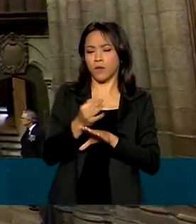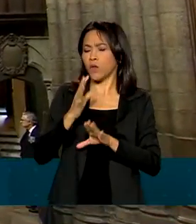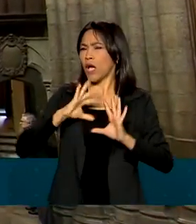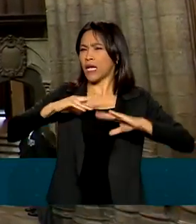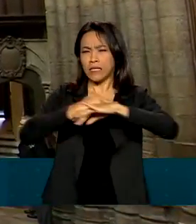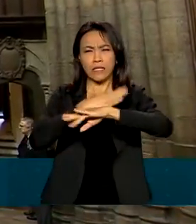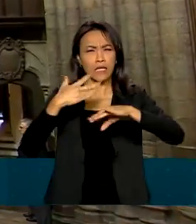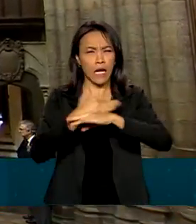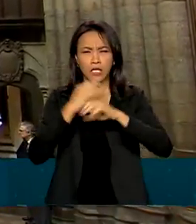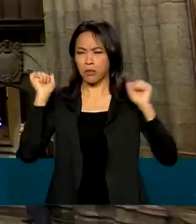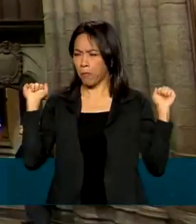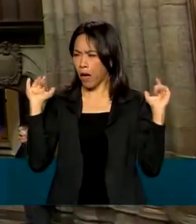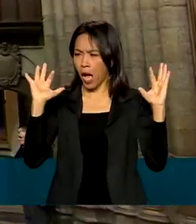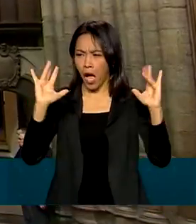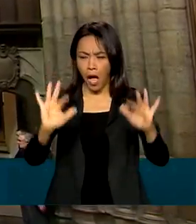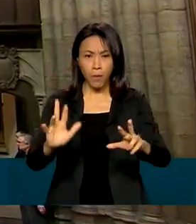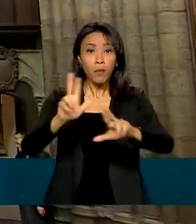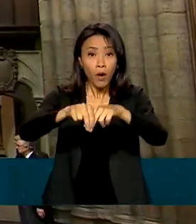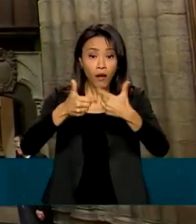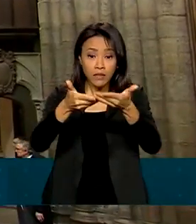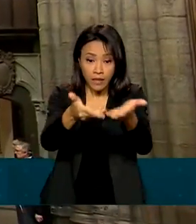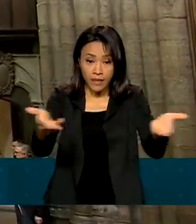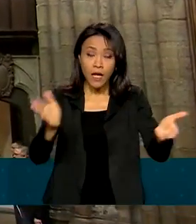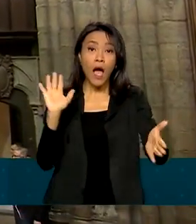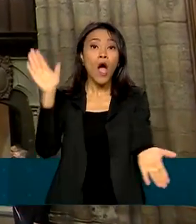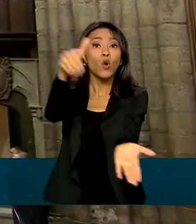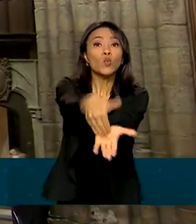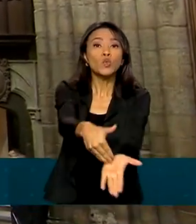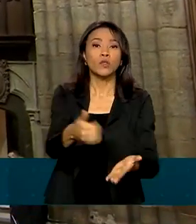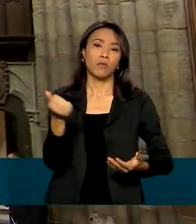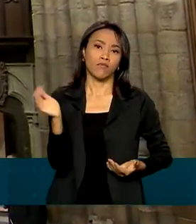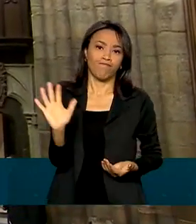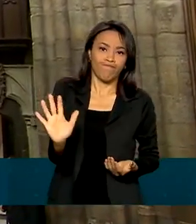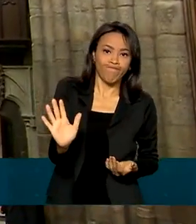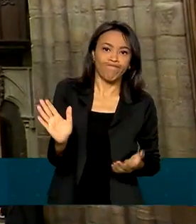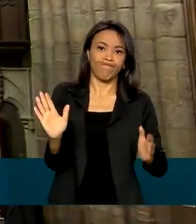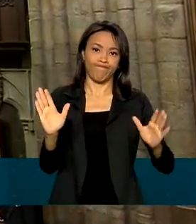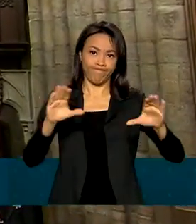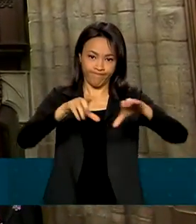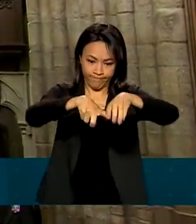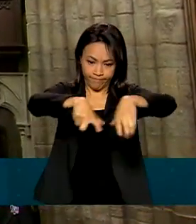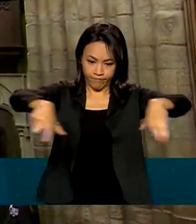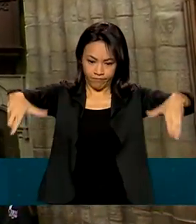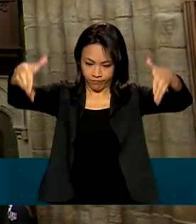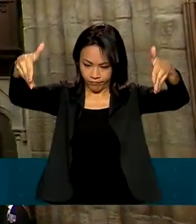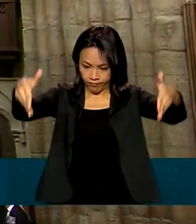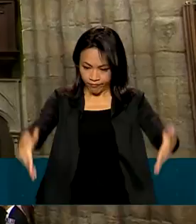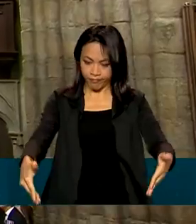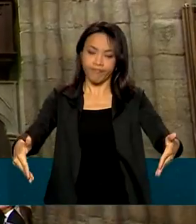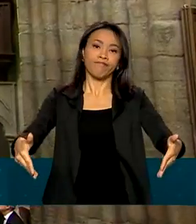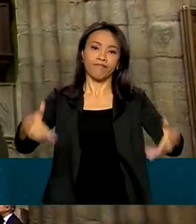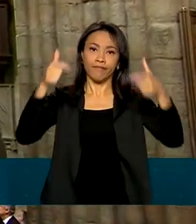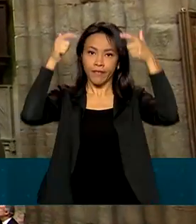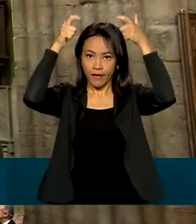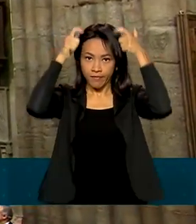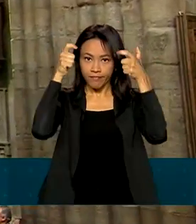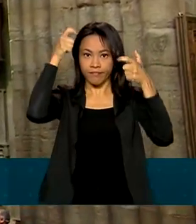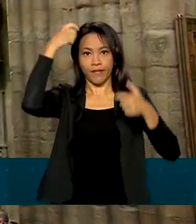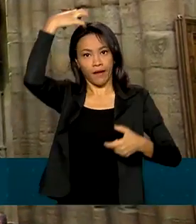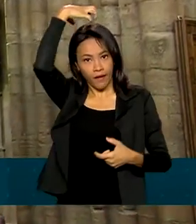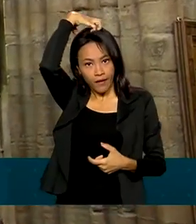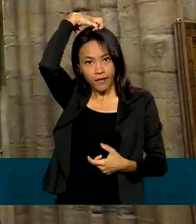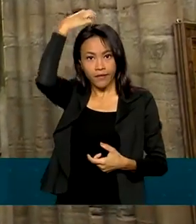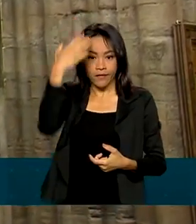por conta dessa cerimônia, dessa última despedida para a rainha. A gente mostra aqui, ali, a movimentação, o repórter